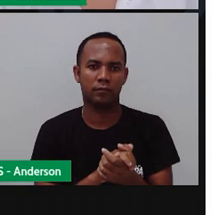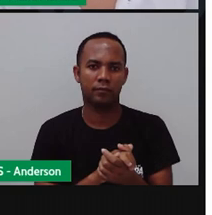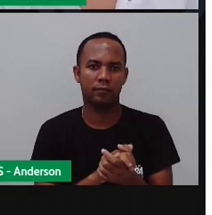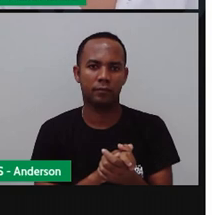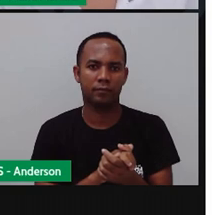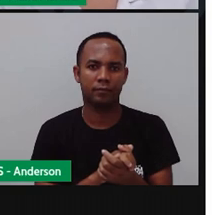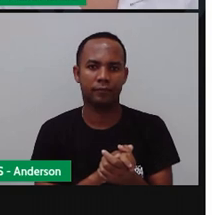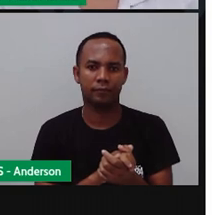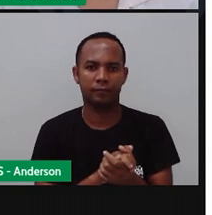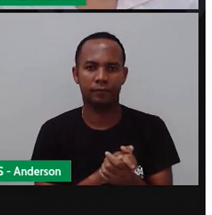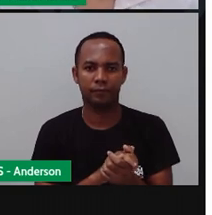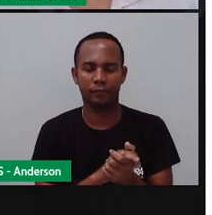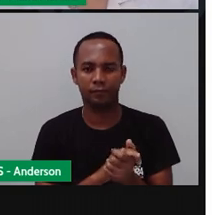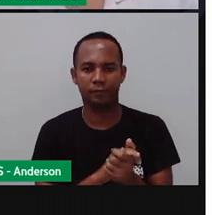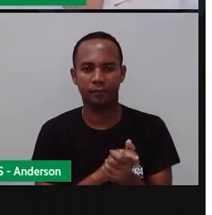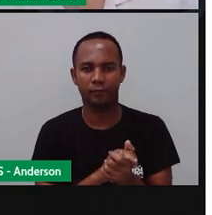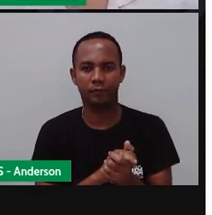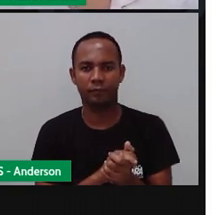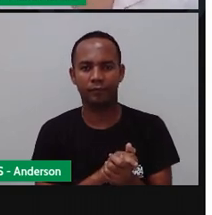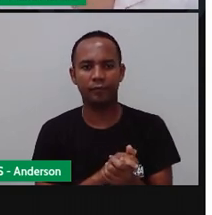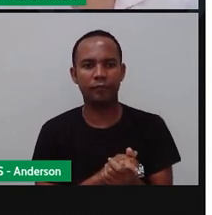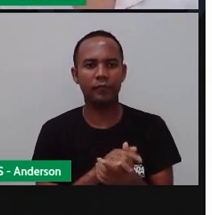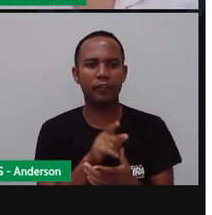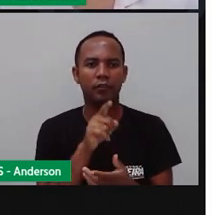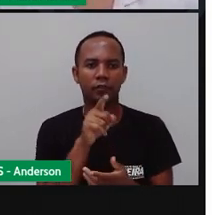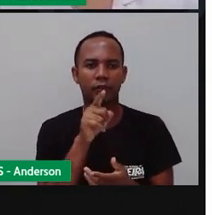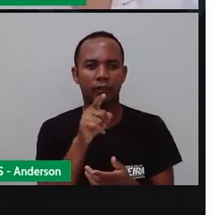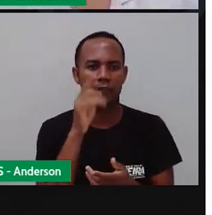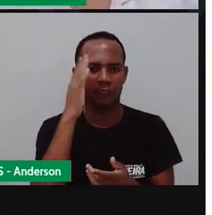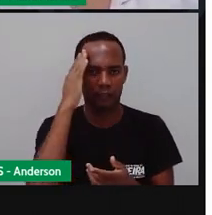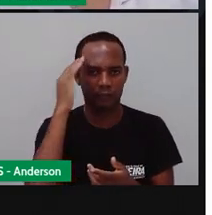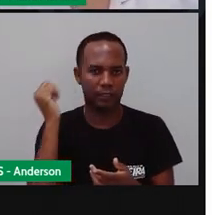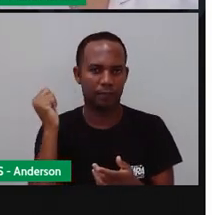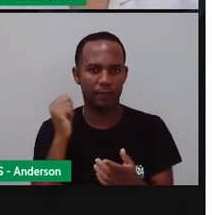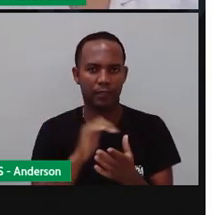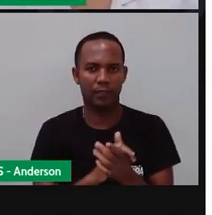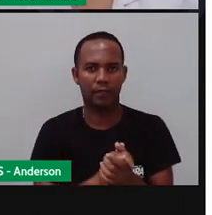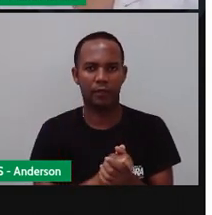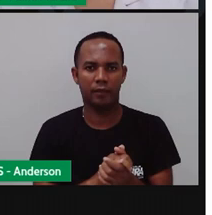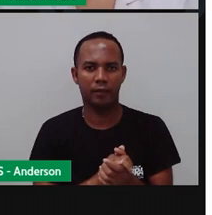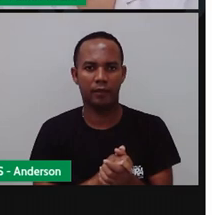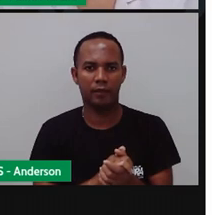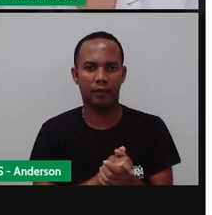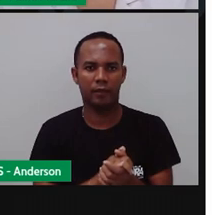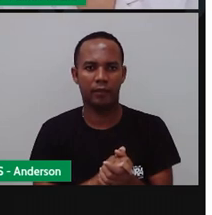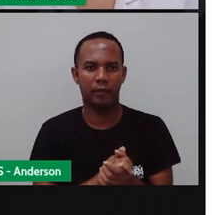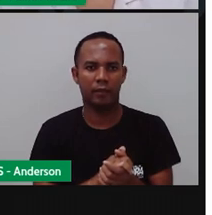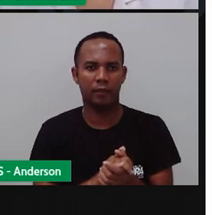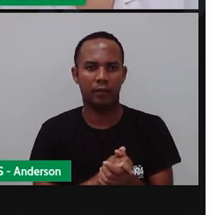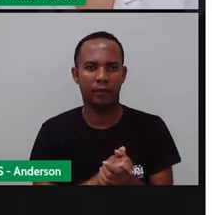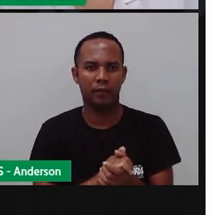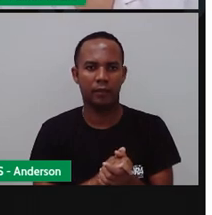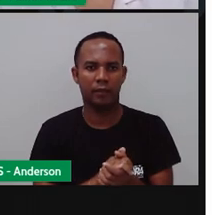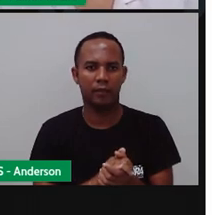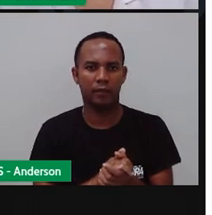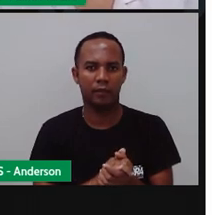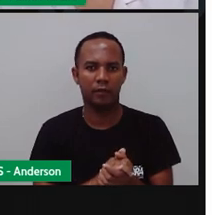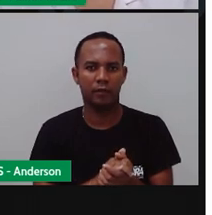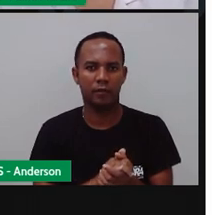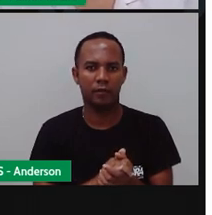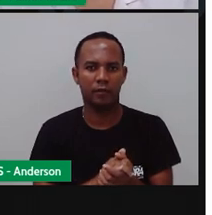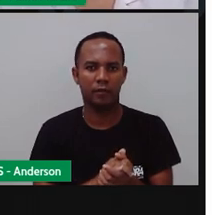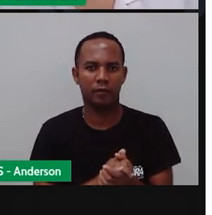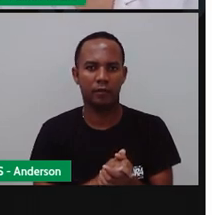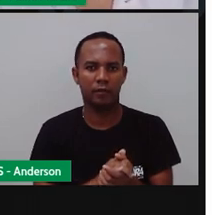Bom, você sabia... Olha, Maria Eduarda. Coloquei aqui em